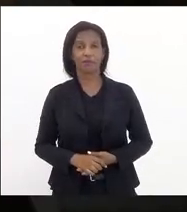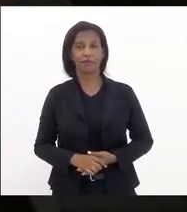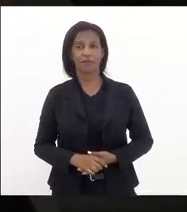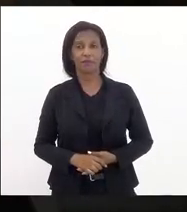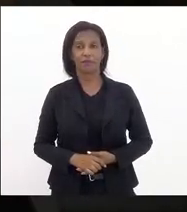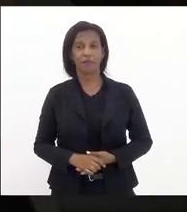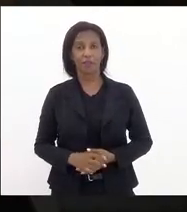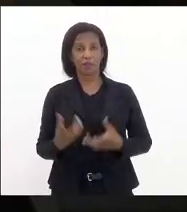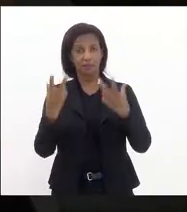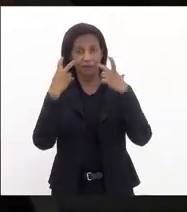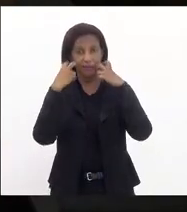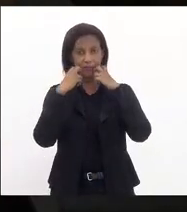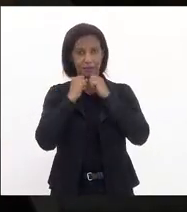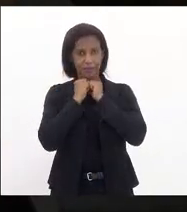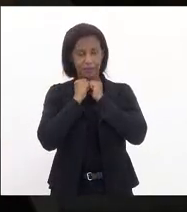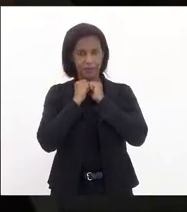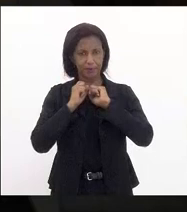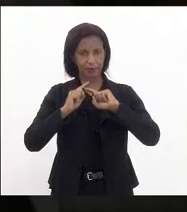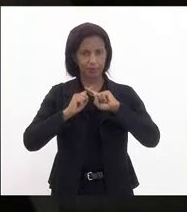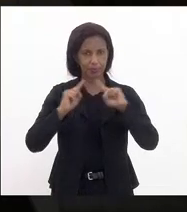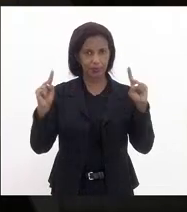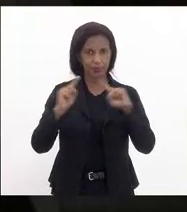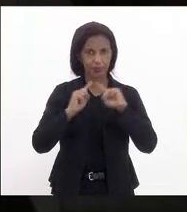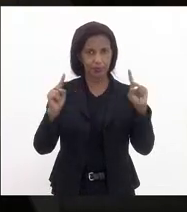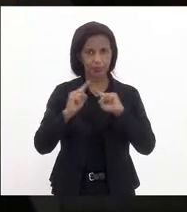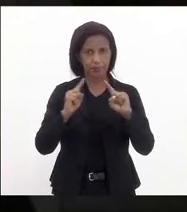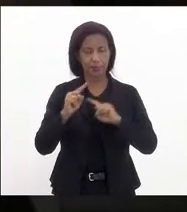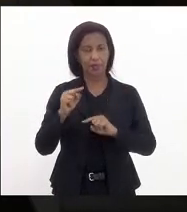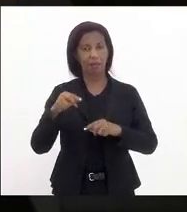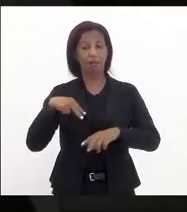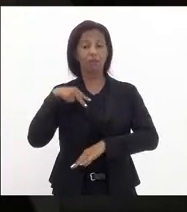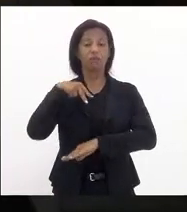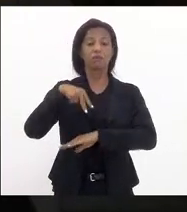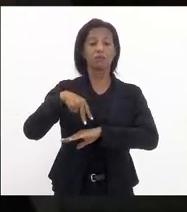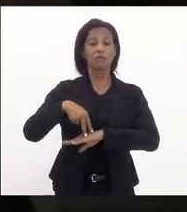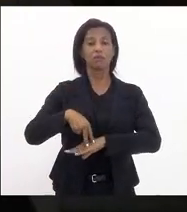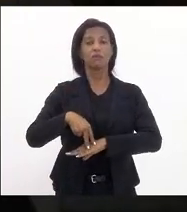constranger e questionar daquele plenário